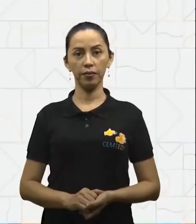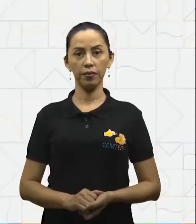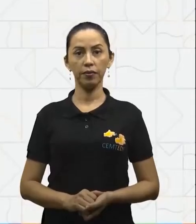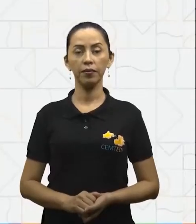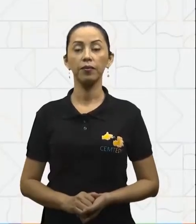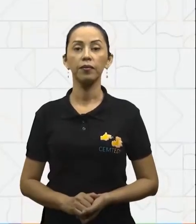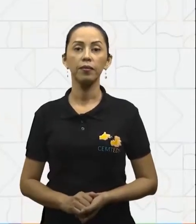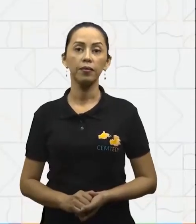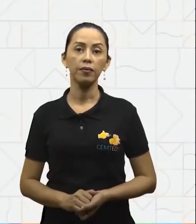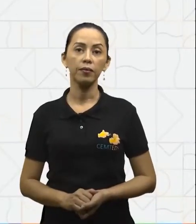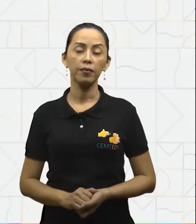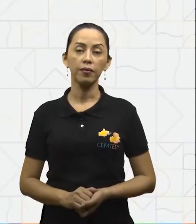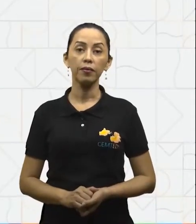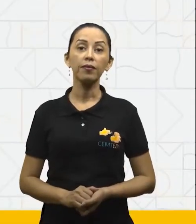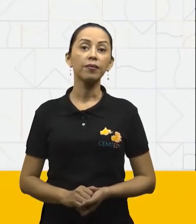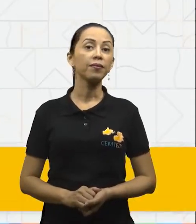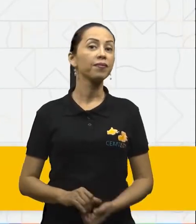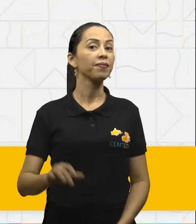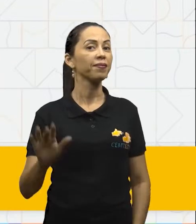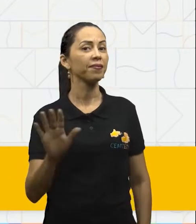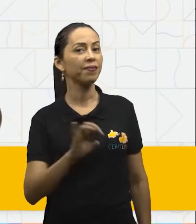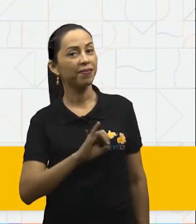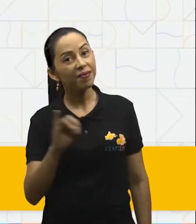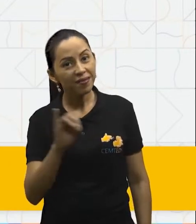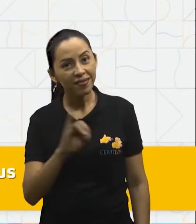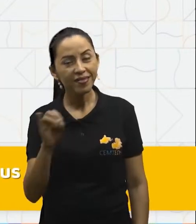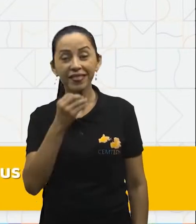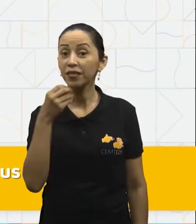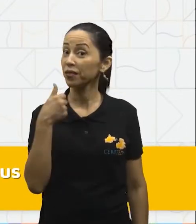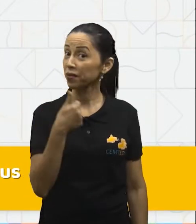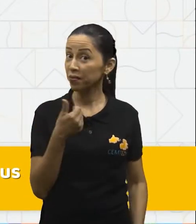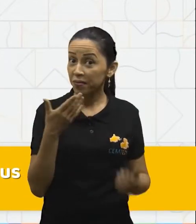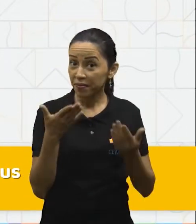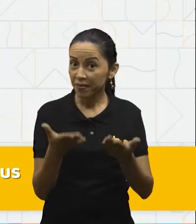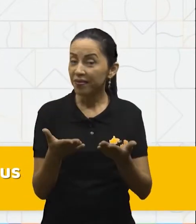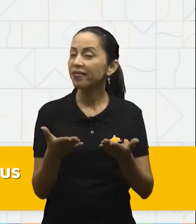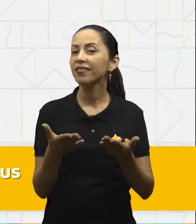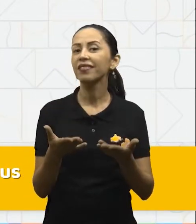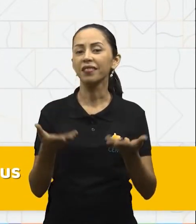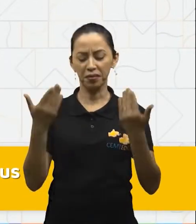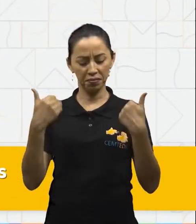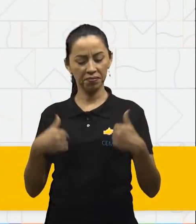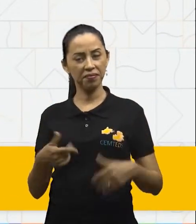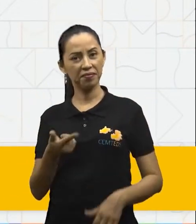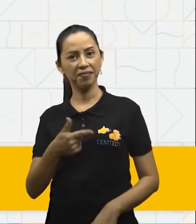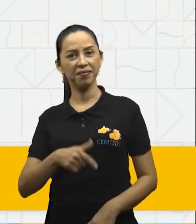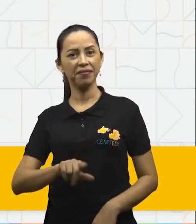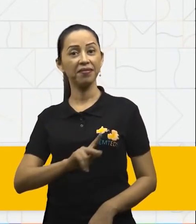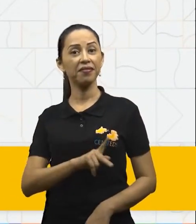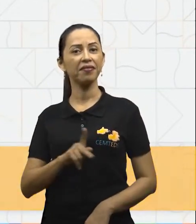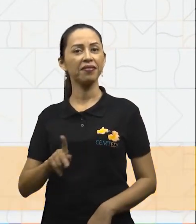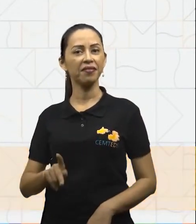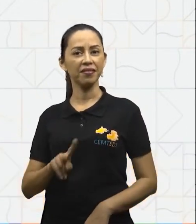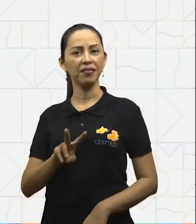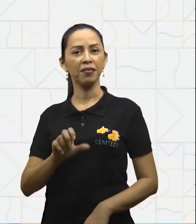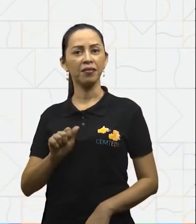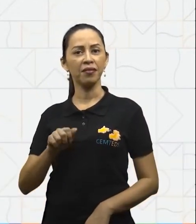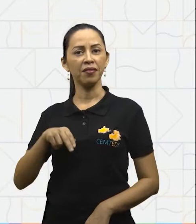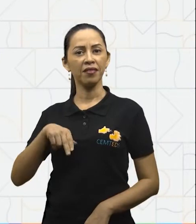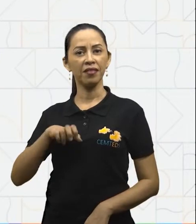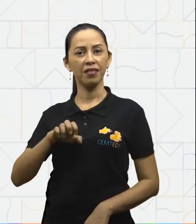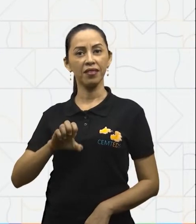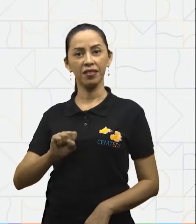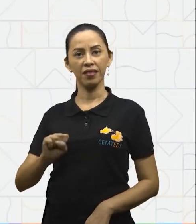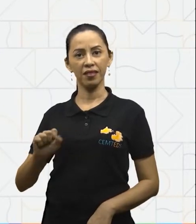Oi, tudo bem com você? Olha eu aqui novamente, professora Vanessa. O meu sinal na